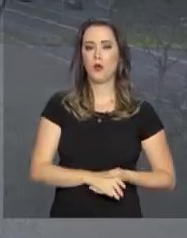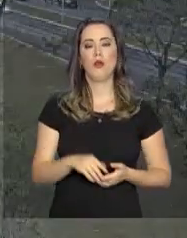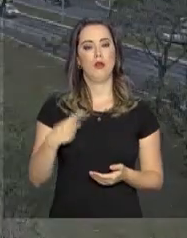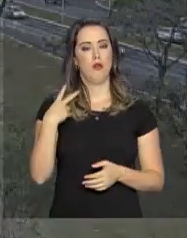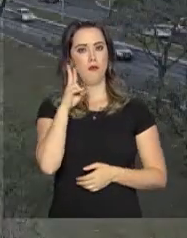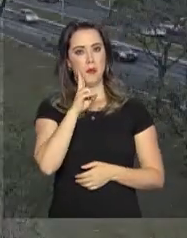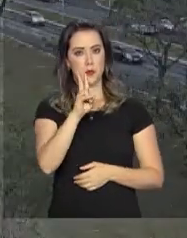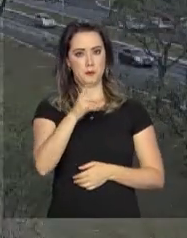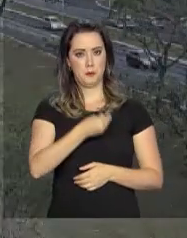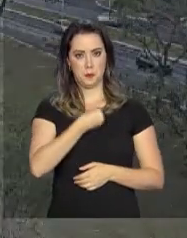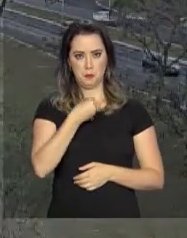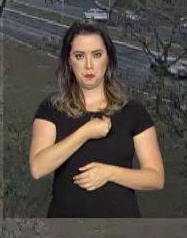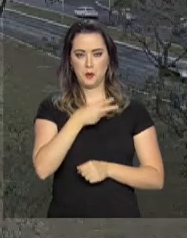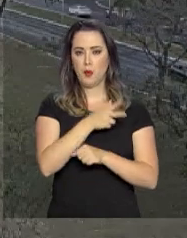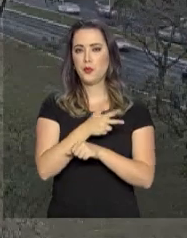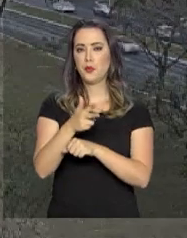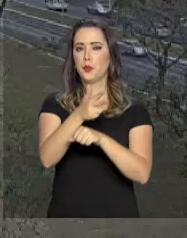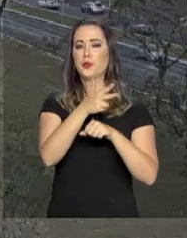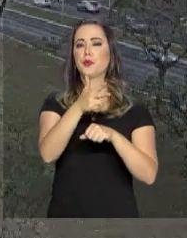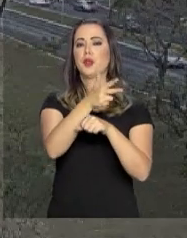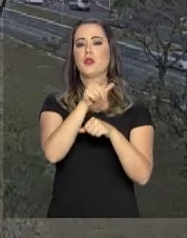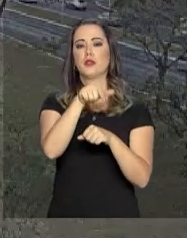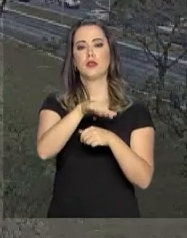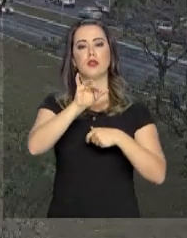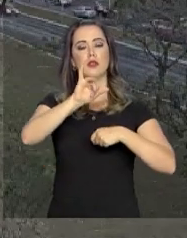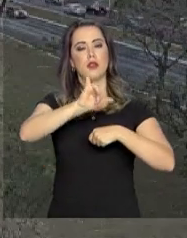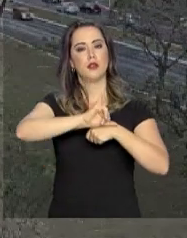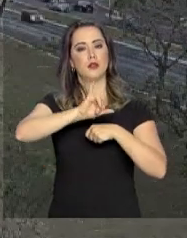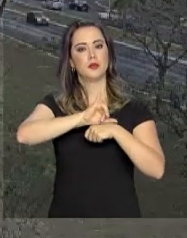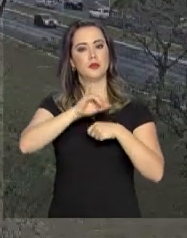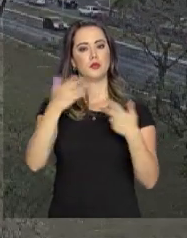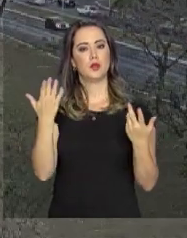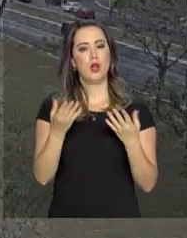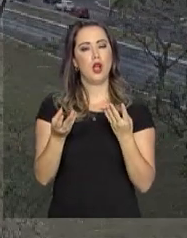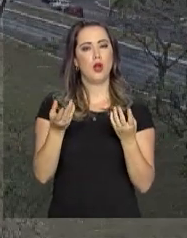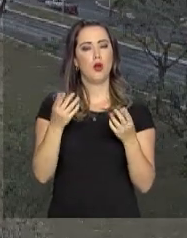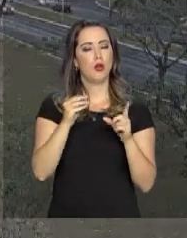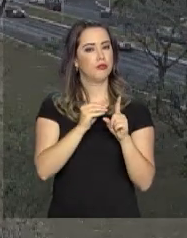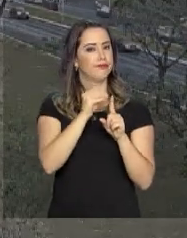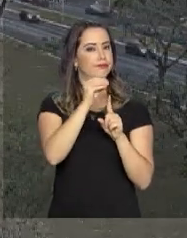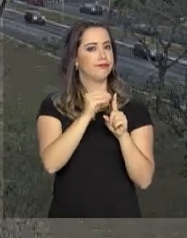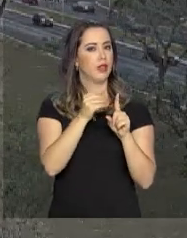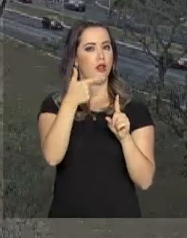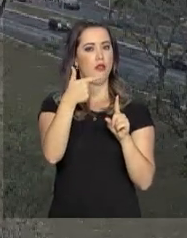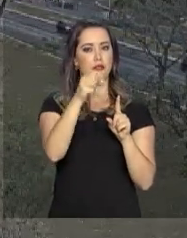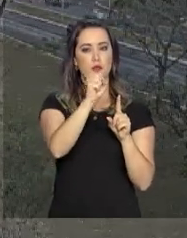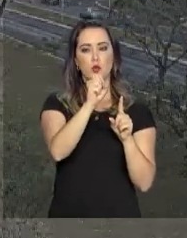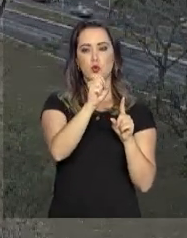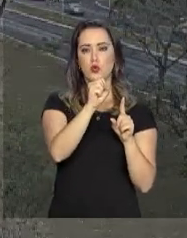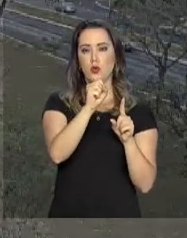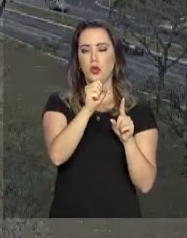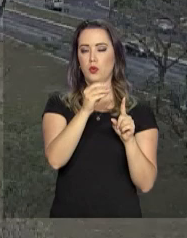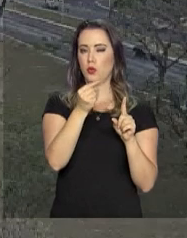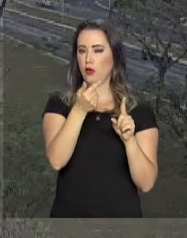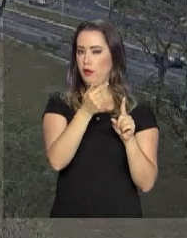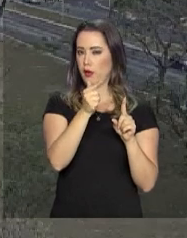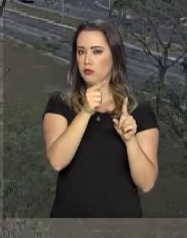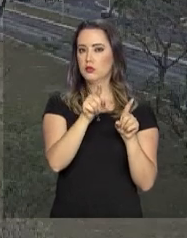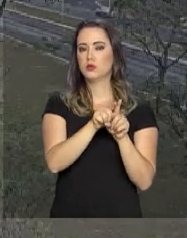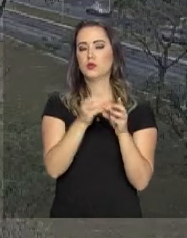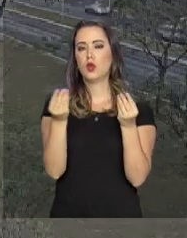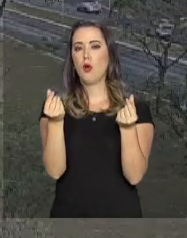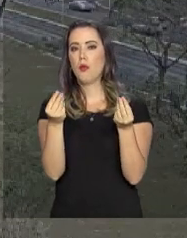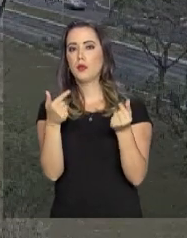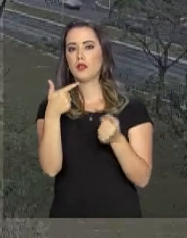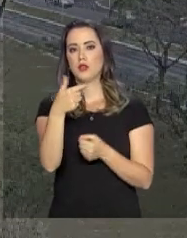com imagens ao vivo da capital federal. Neste momento a temperatura está em torno dos 28 graus e a umidade relativa do ar